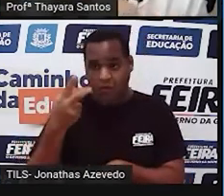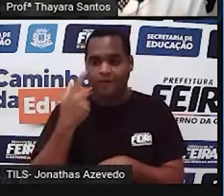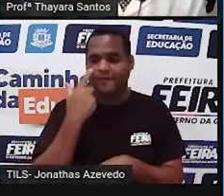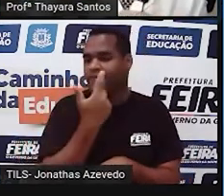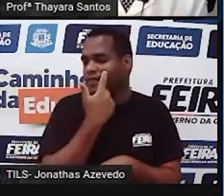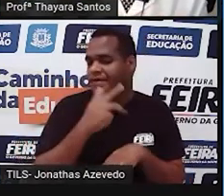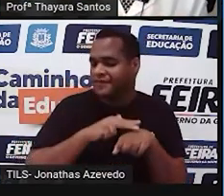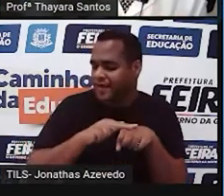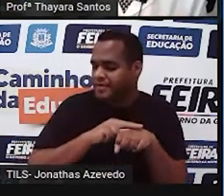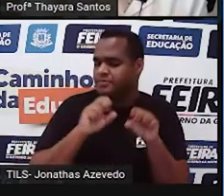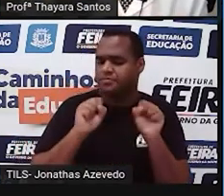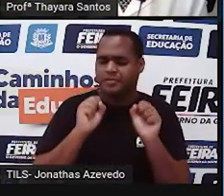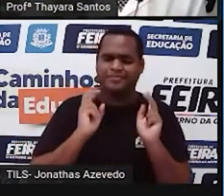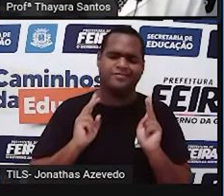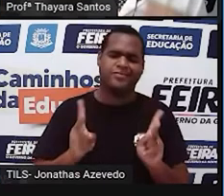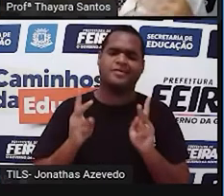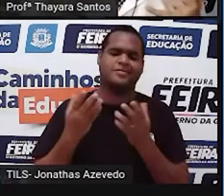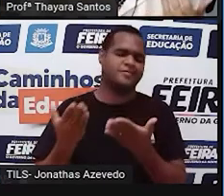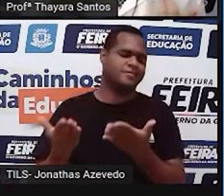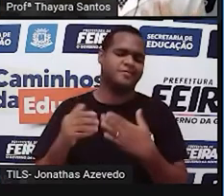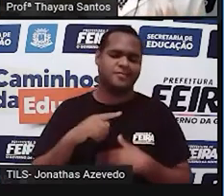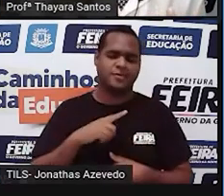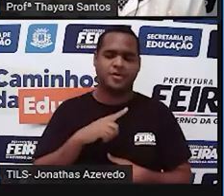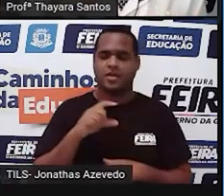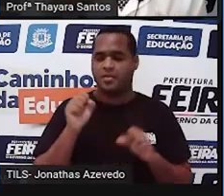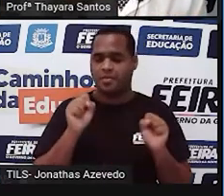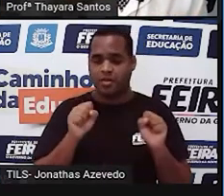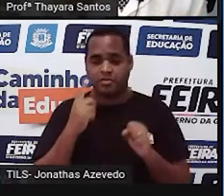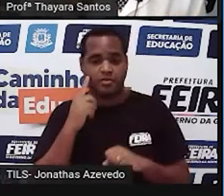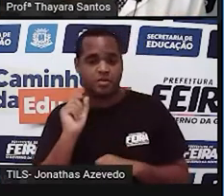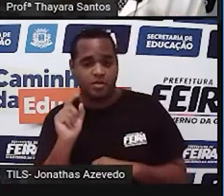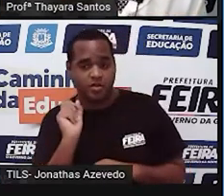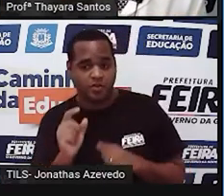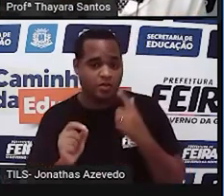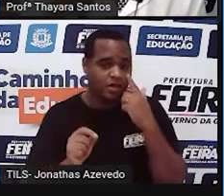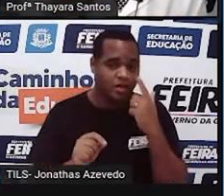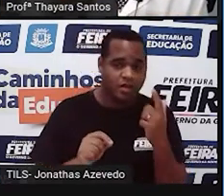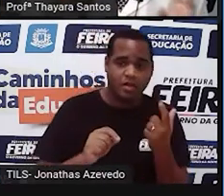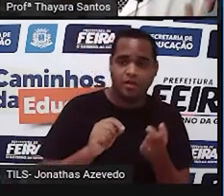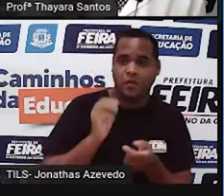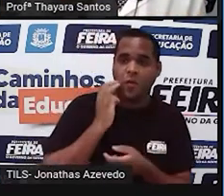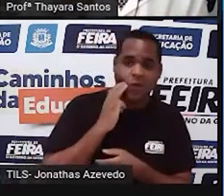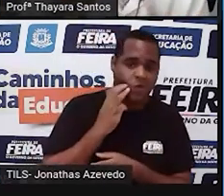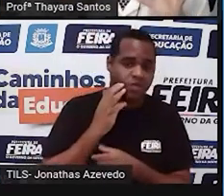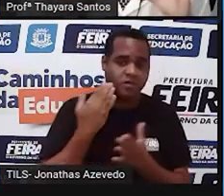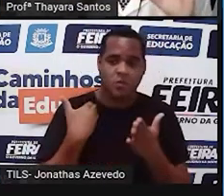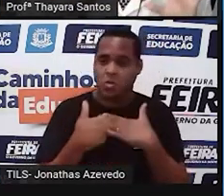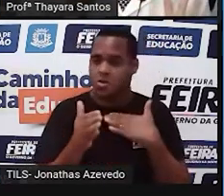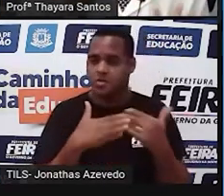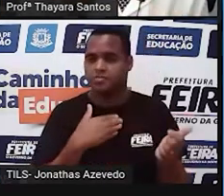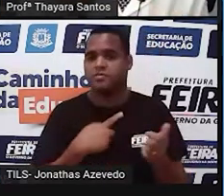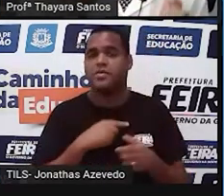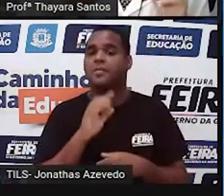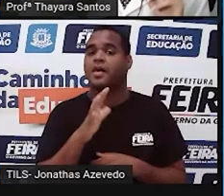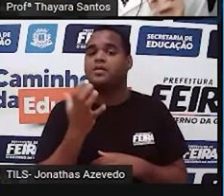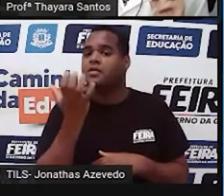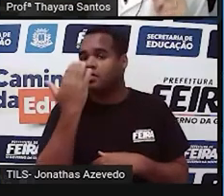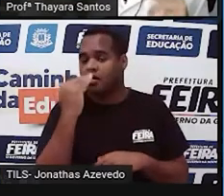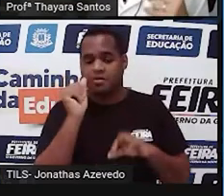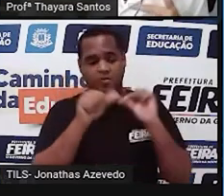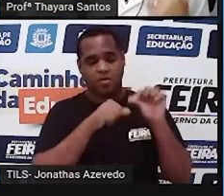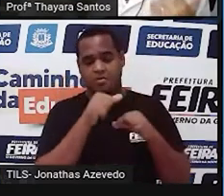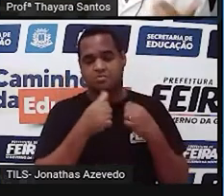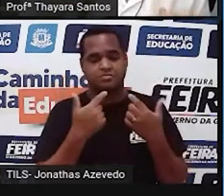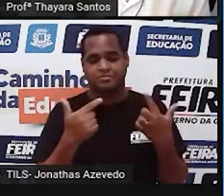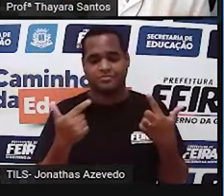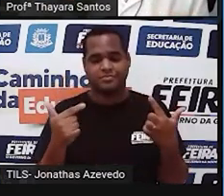ela vai continuar lá. Independente se você botar a lente azul, lente rosa, a cor que você quiser. O fenótipo muda,